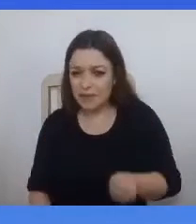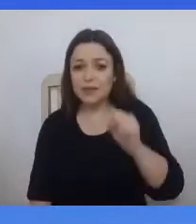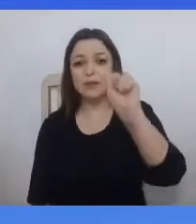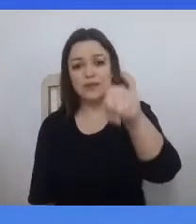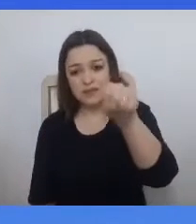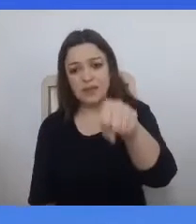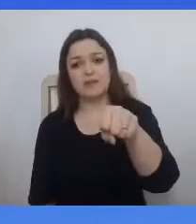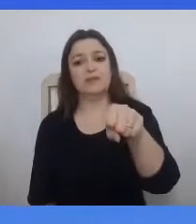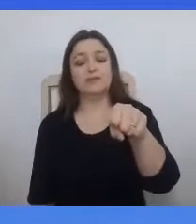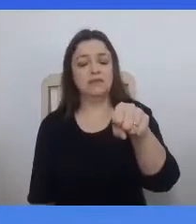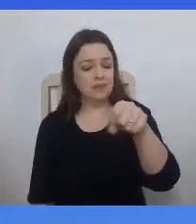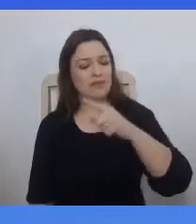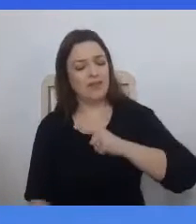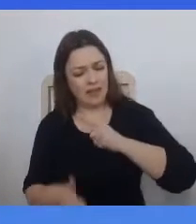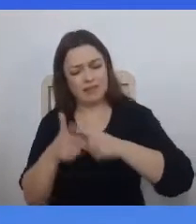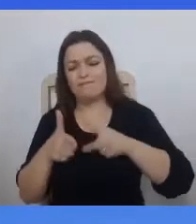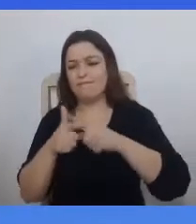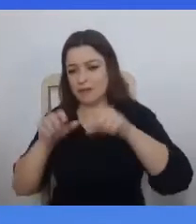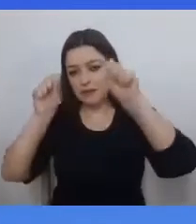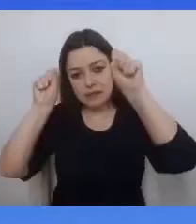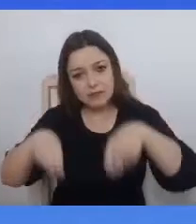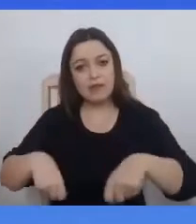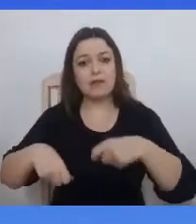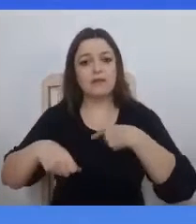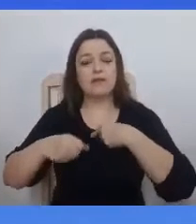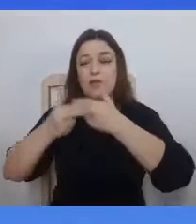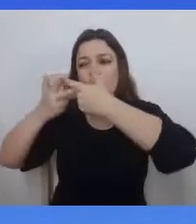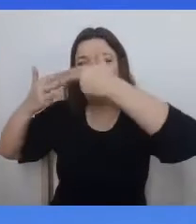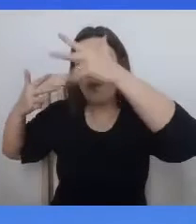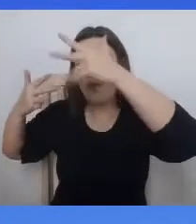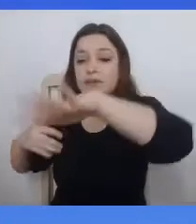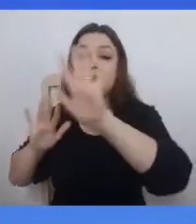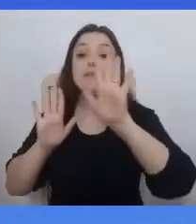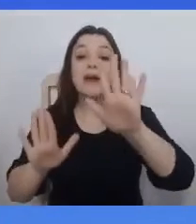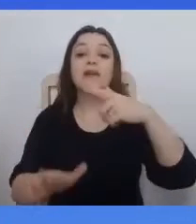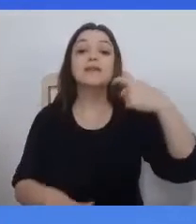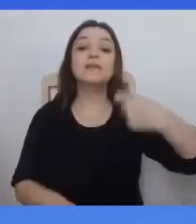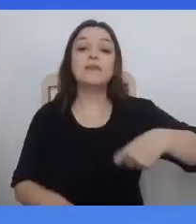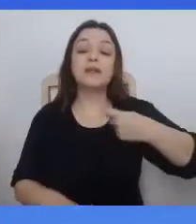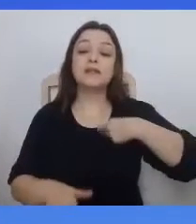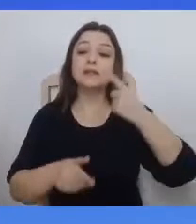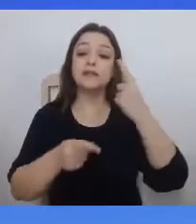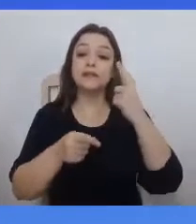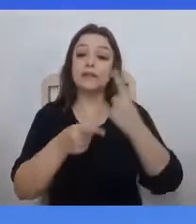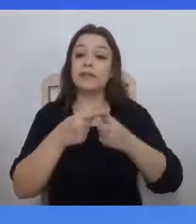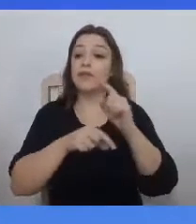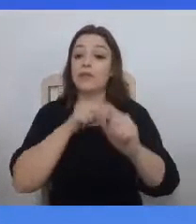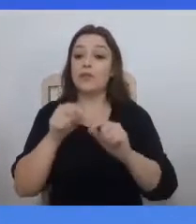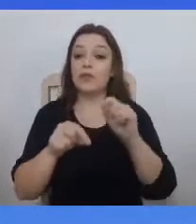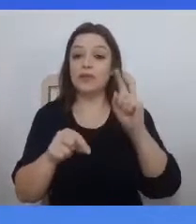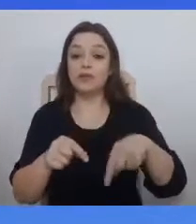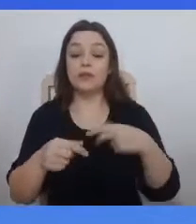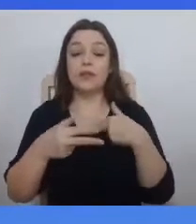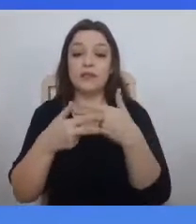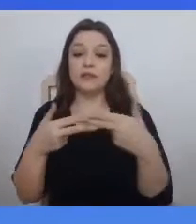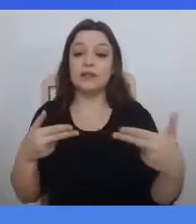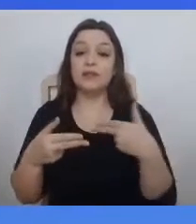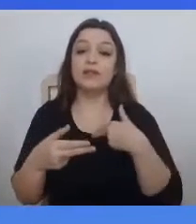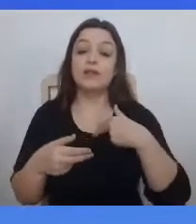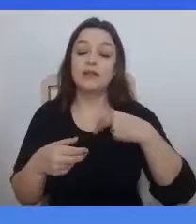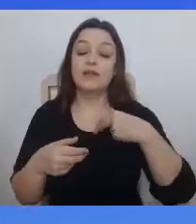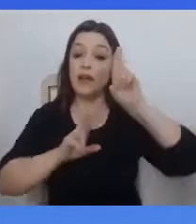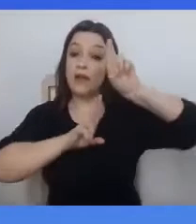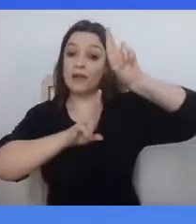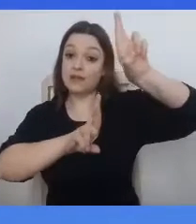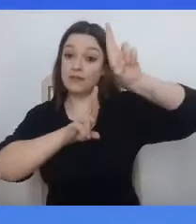esperança, relembrando, com o grande historiador francês, Fernand Brodel, por exemplo, que o